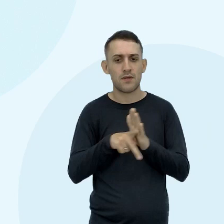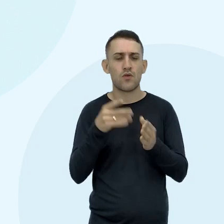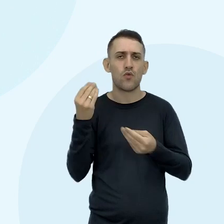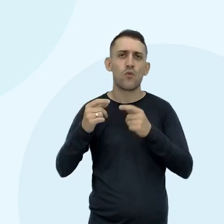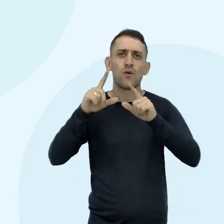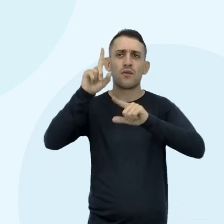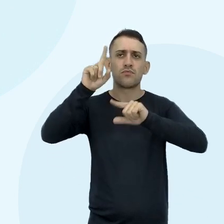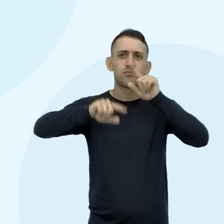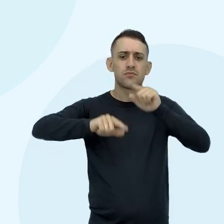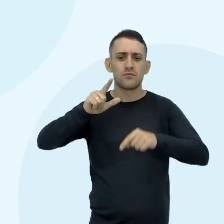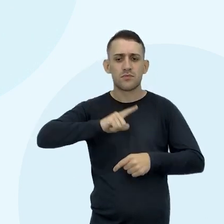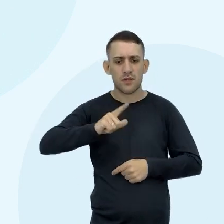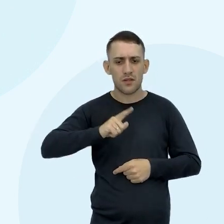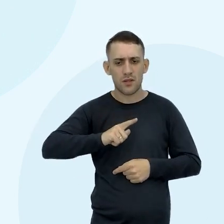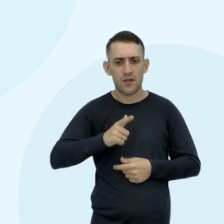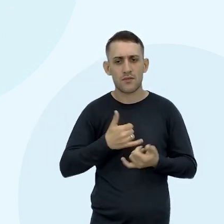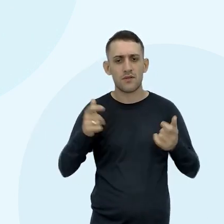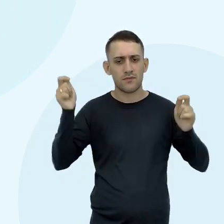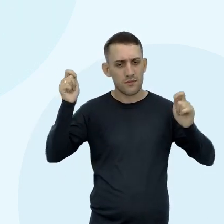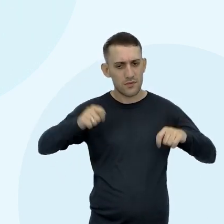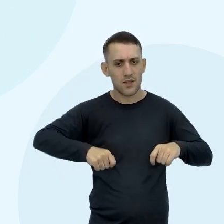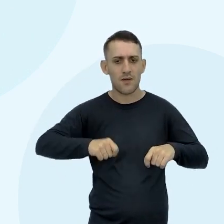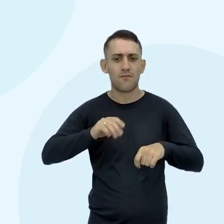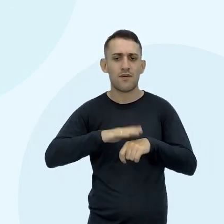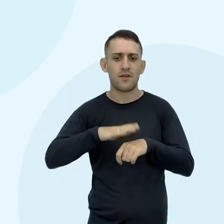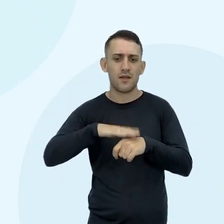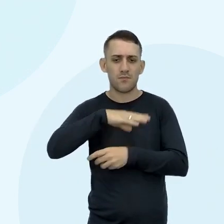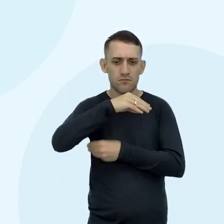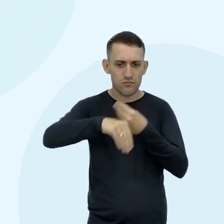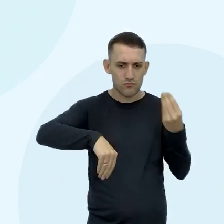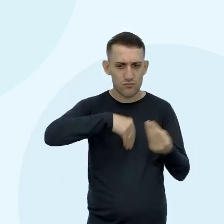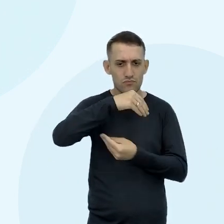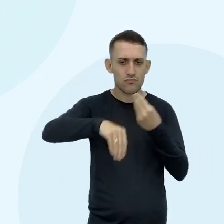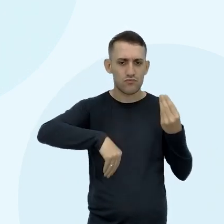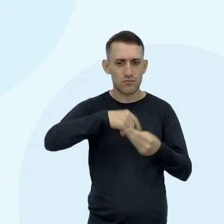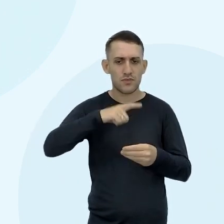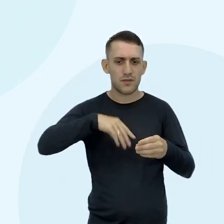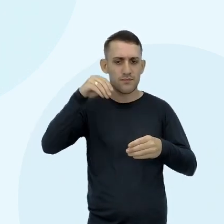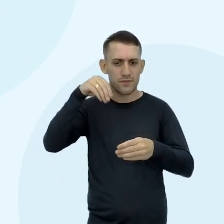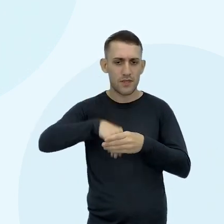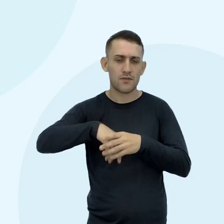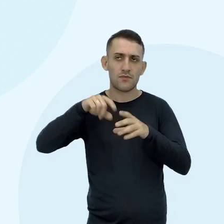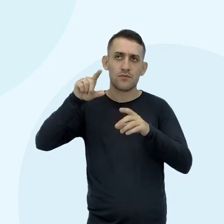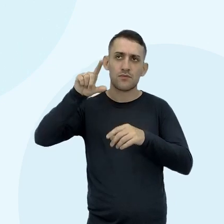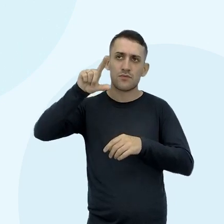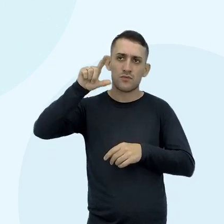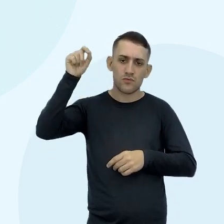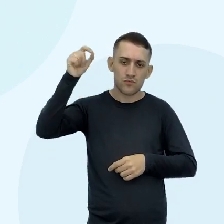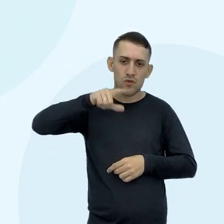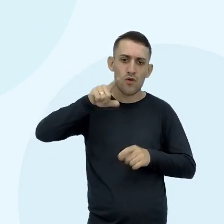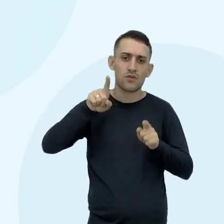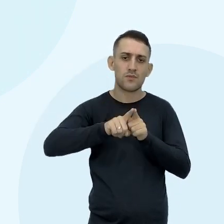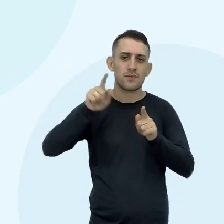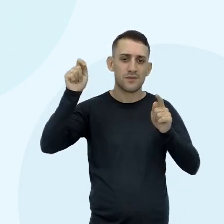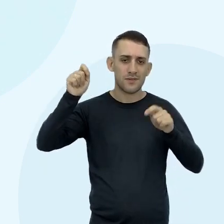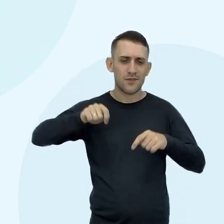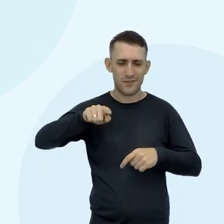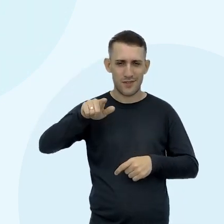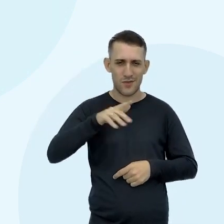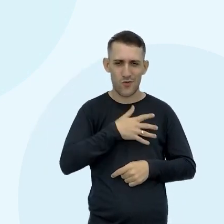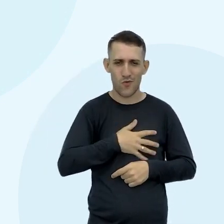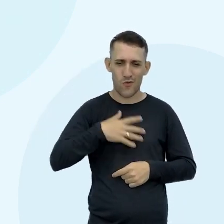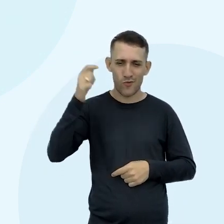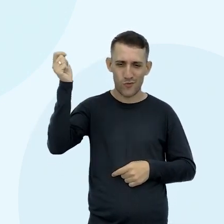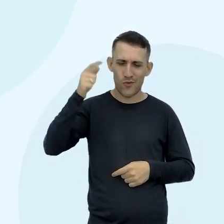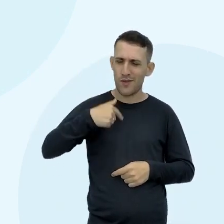estrelas Gerem energia Através da fusão nuclear Com eles também Cometiamos como Que isso acontece no sol A nossa estrela do sol Você gosta do sol? Eu